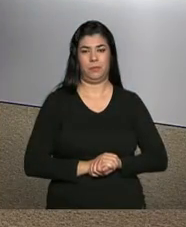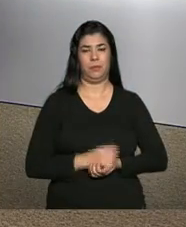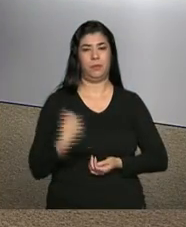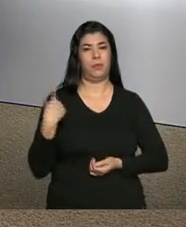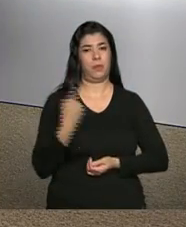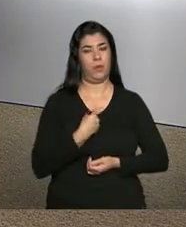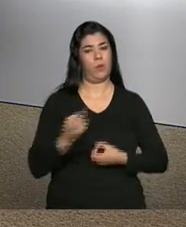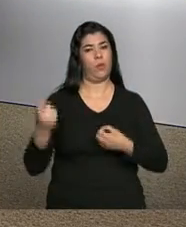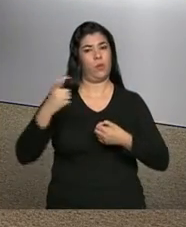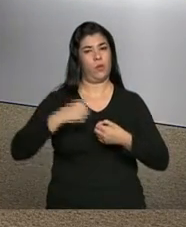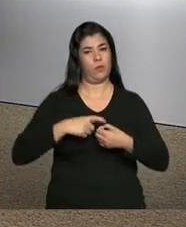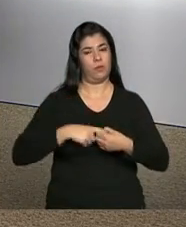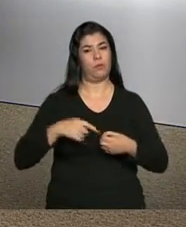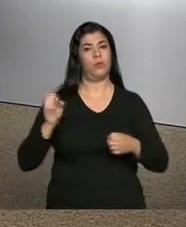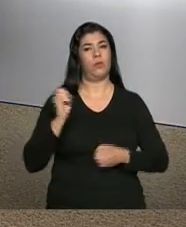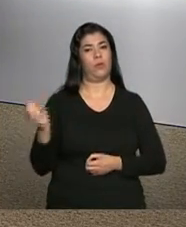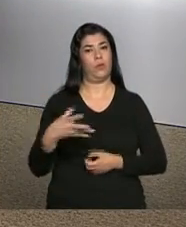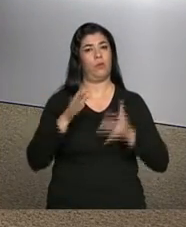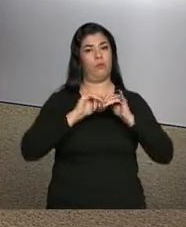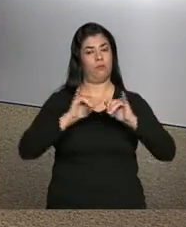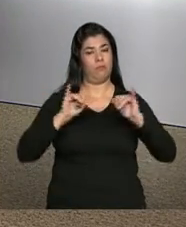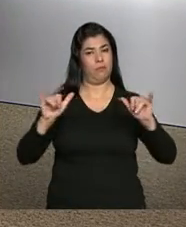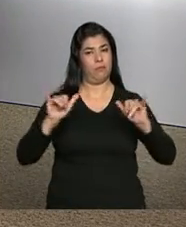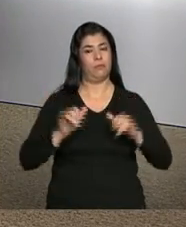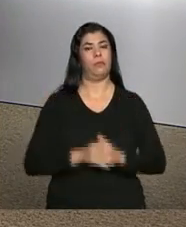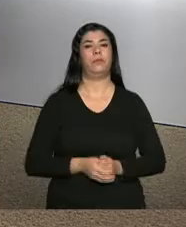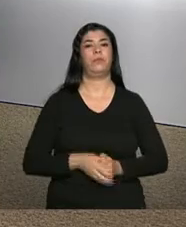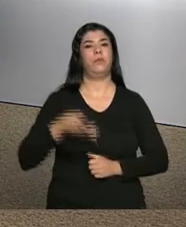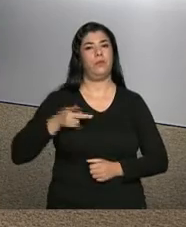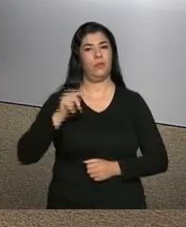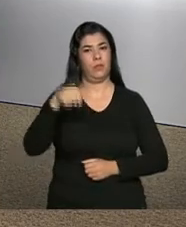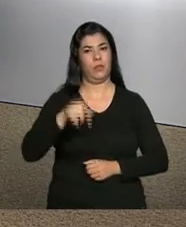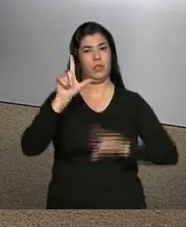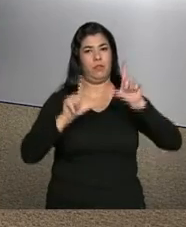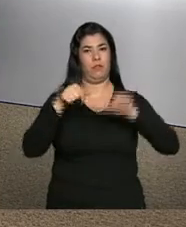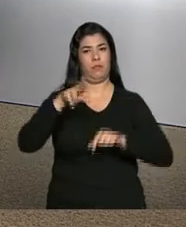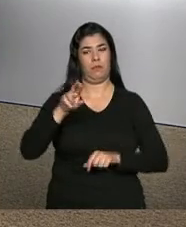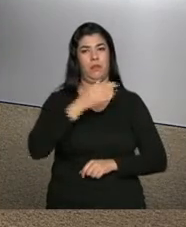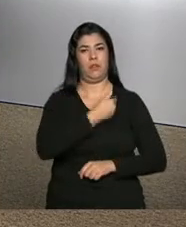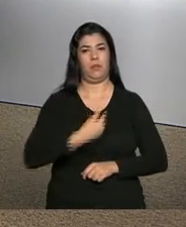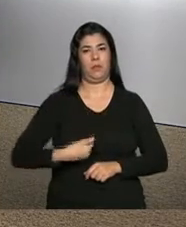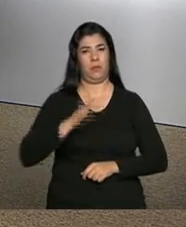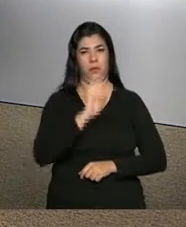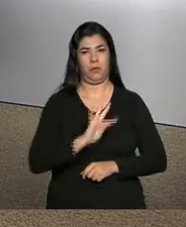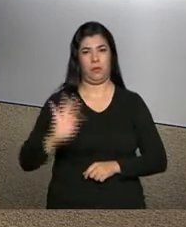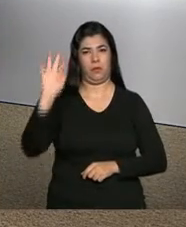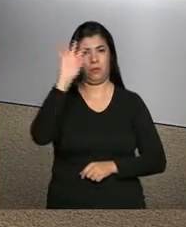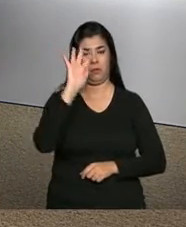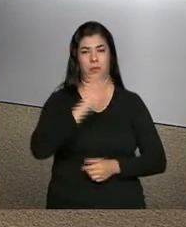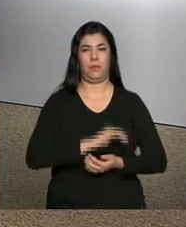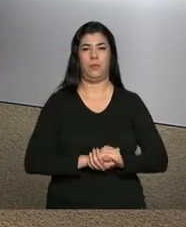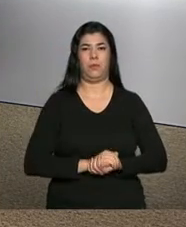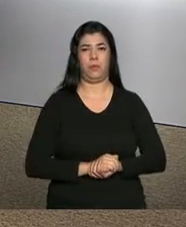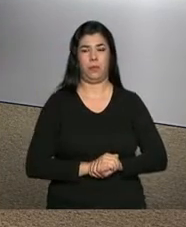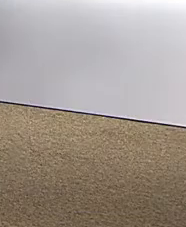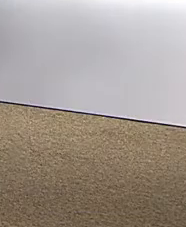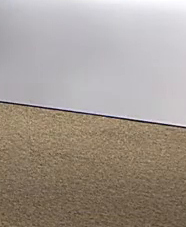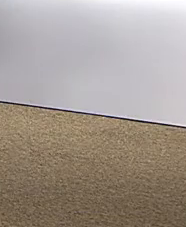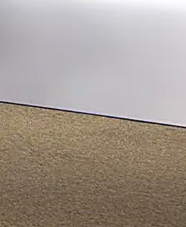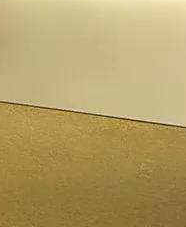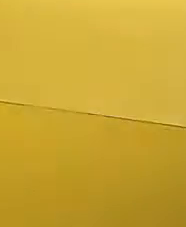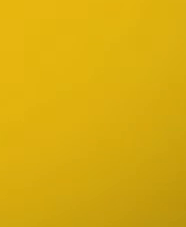E nós podemos voltar a qualquer momento com outras informações. Continue com a gente, NBR TV do Governo Federal.